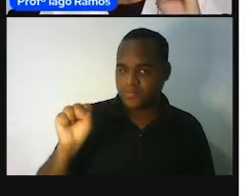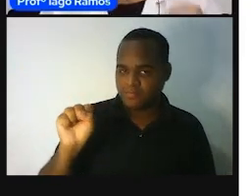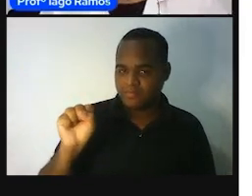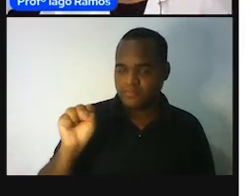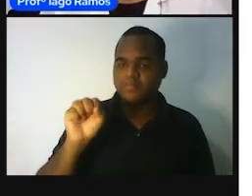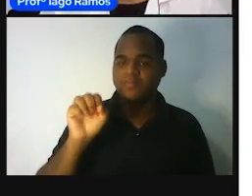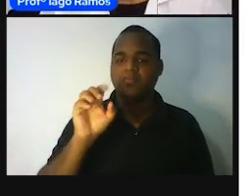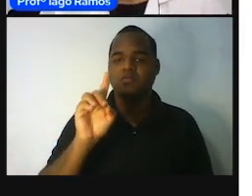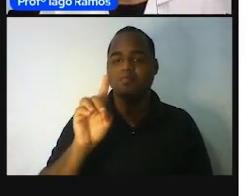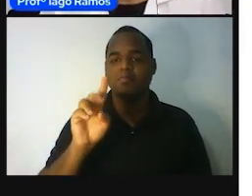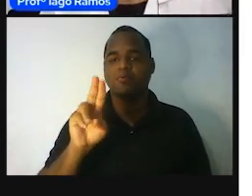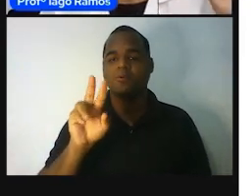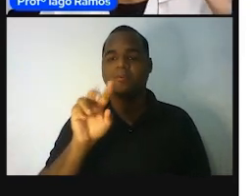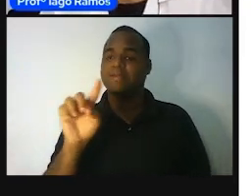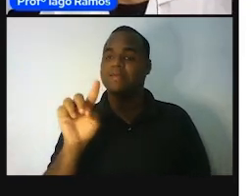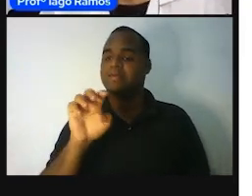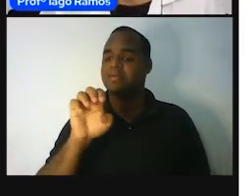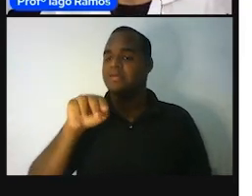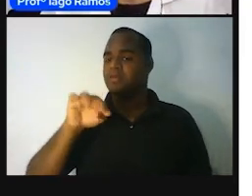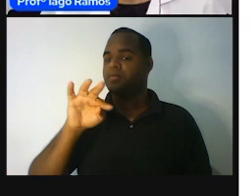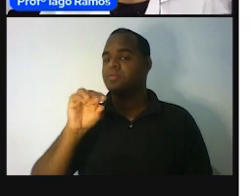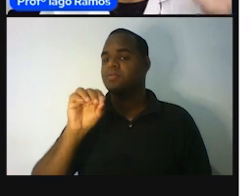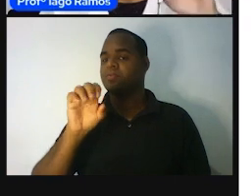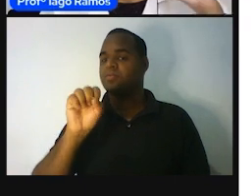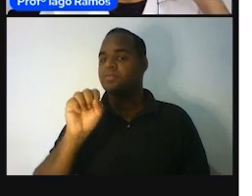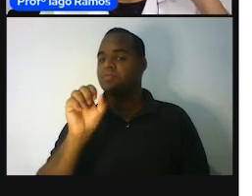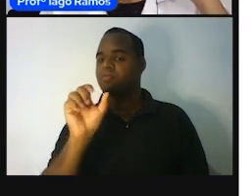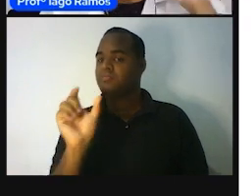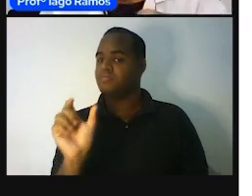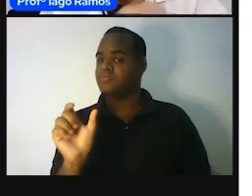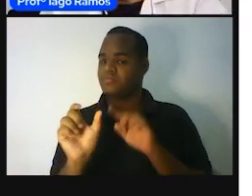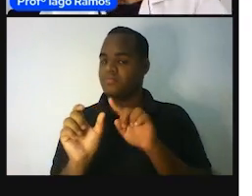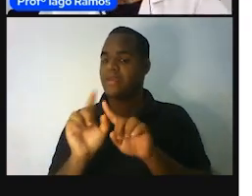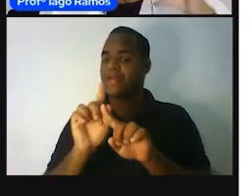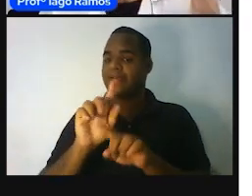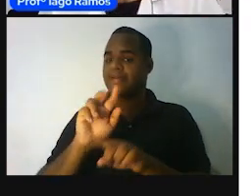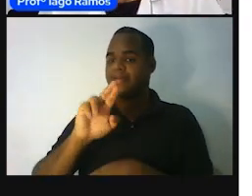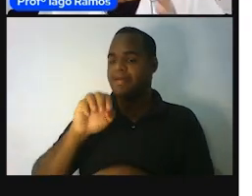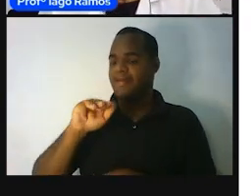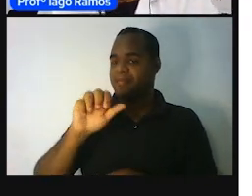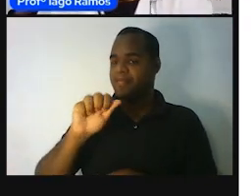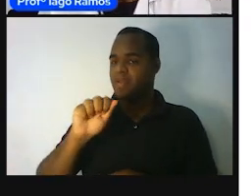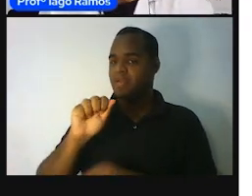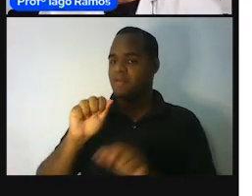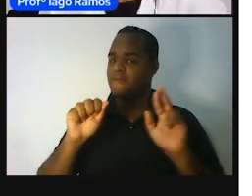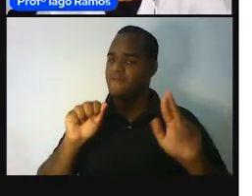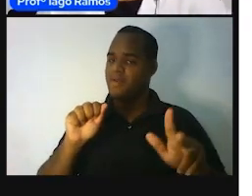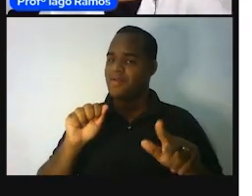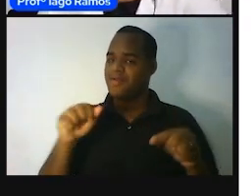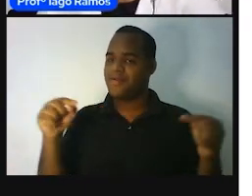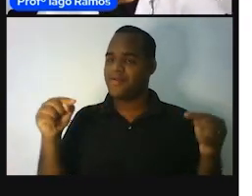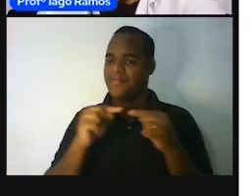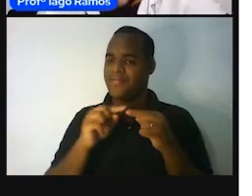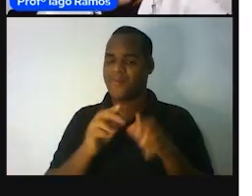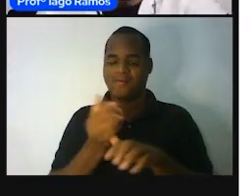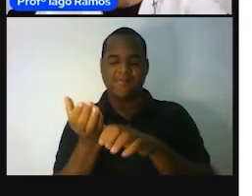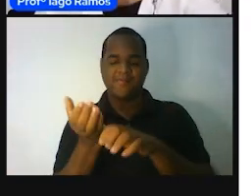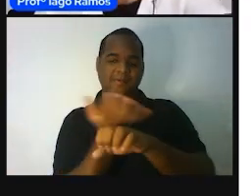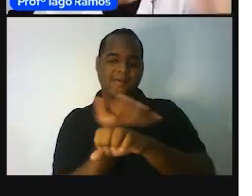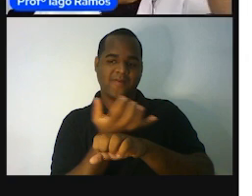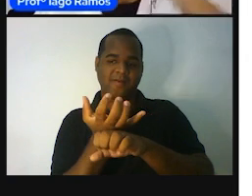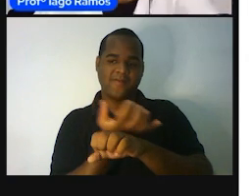matinho, vocês viram, tá? O matinho. No matinho, 200 gramas é a